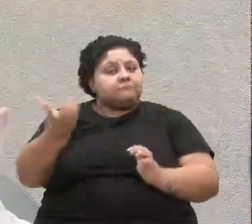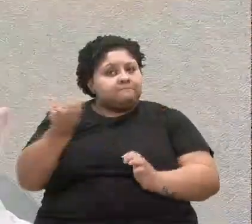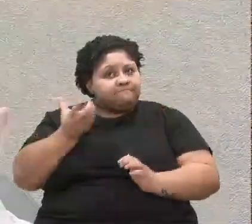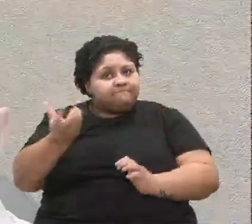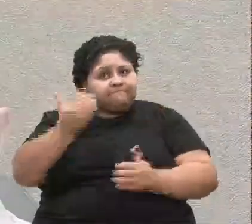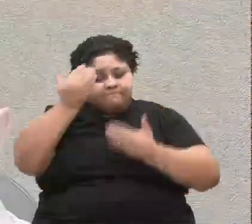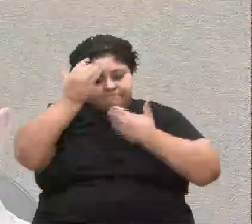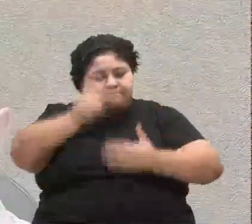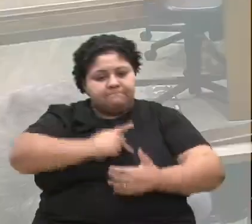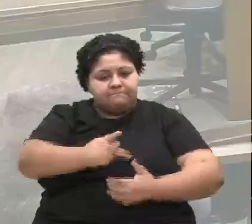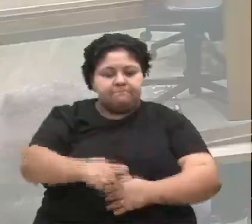Obrigado, senhor presidente. senhor presidente.